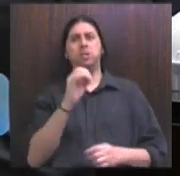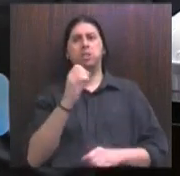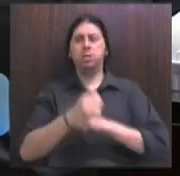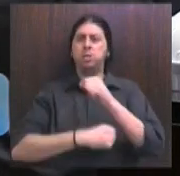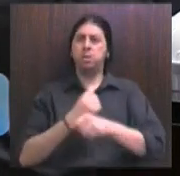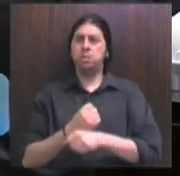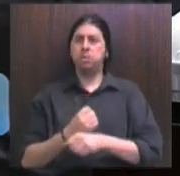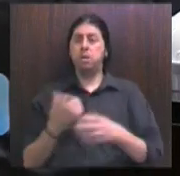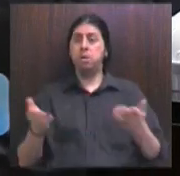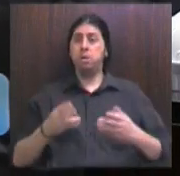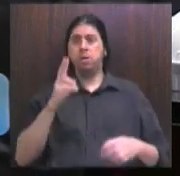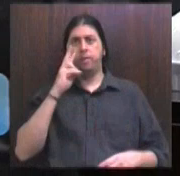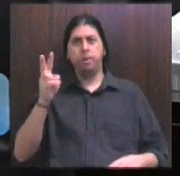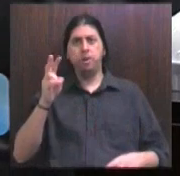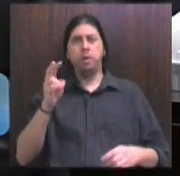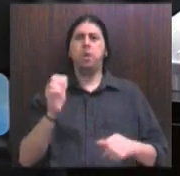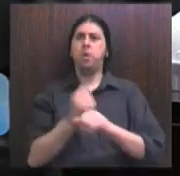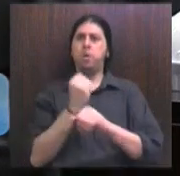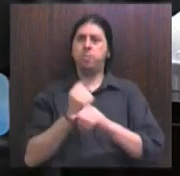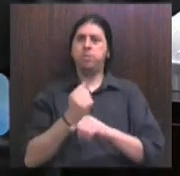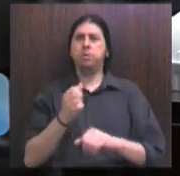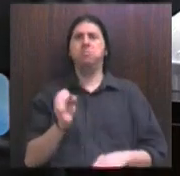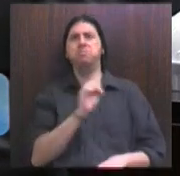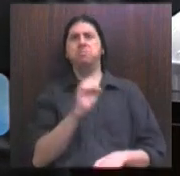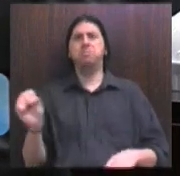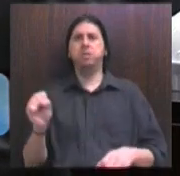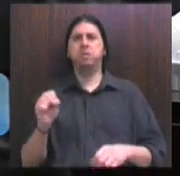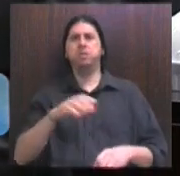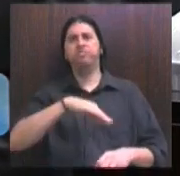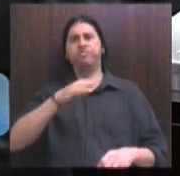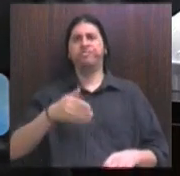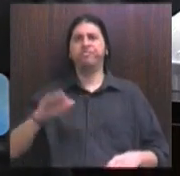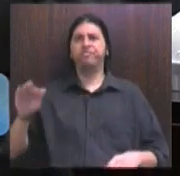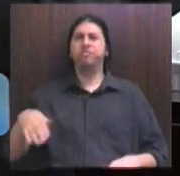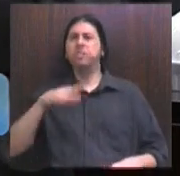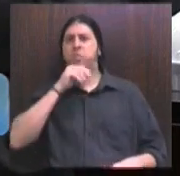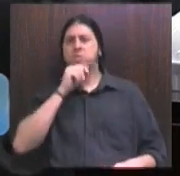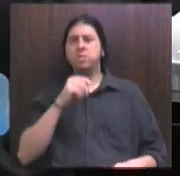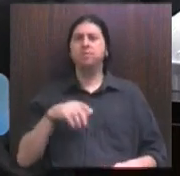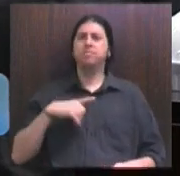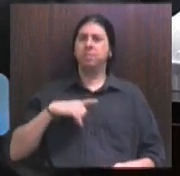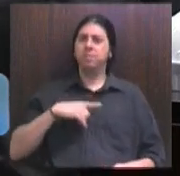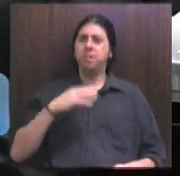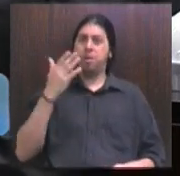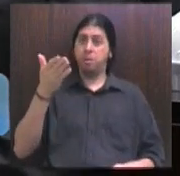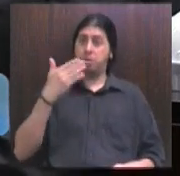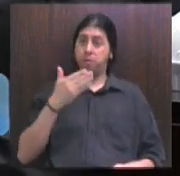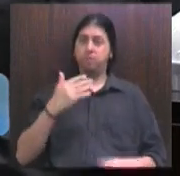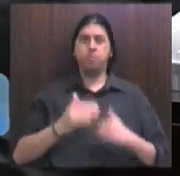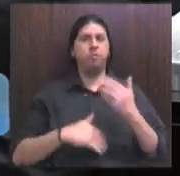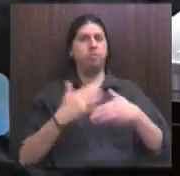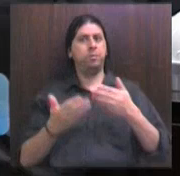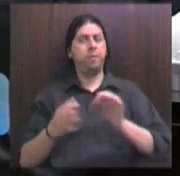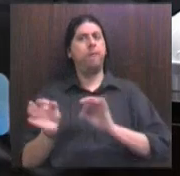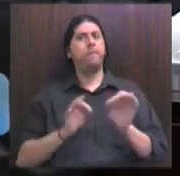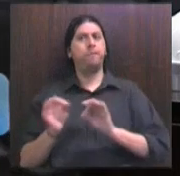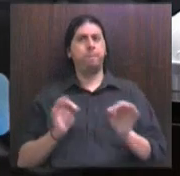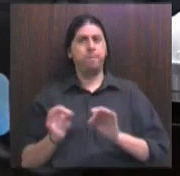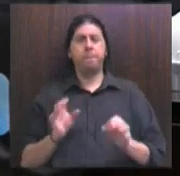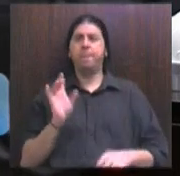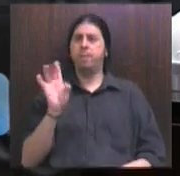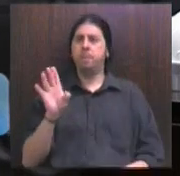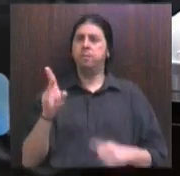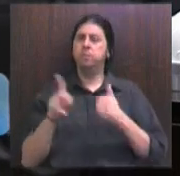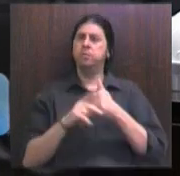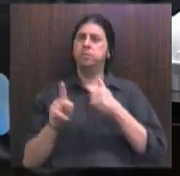obras, muitas vezes, de asfalto, não dá seis meses, já tem esse buraco. Mostra que a evolução, muitas vezes, feita apenas